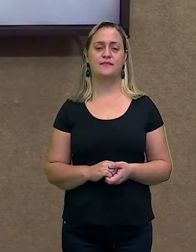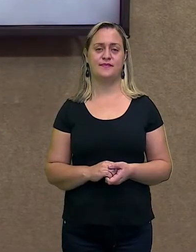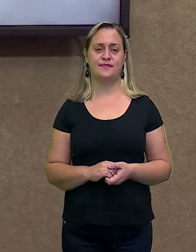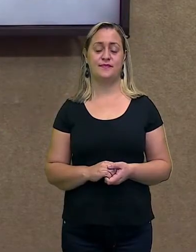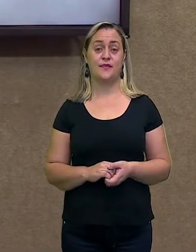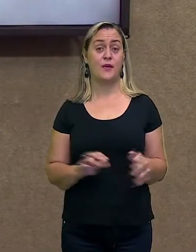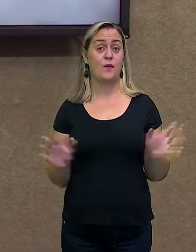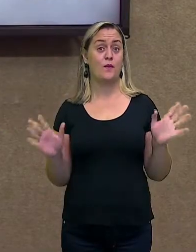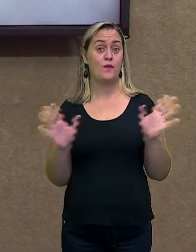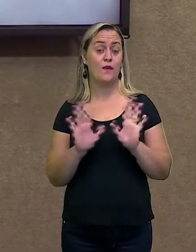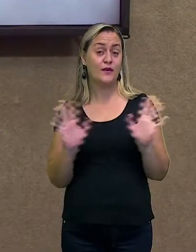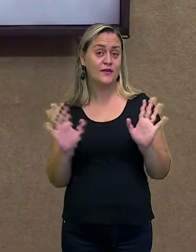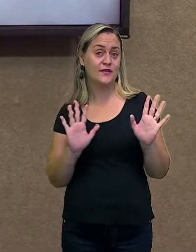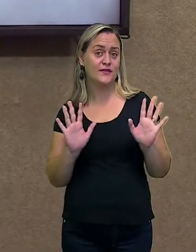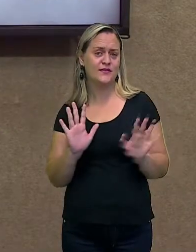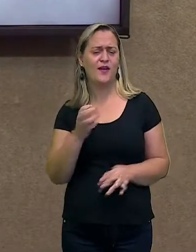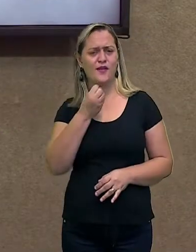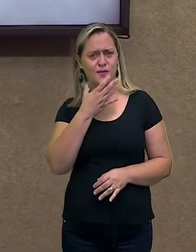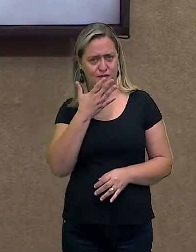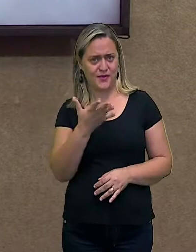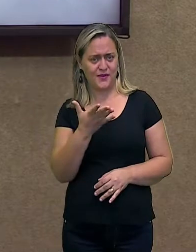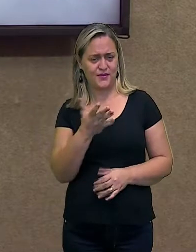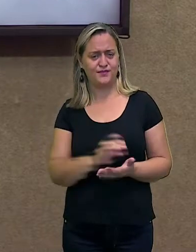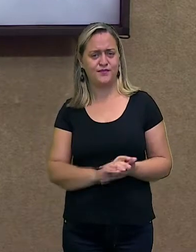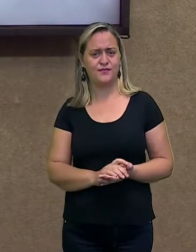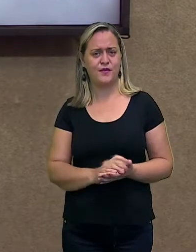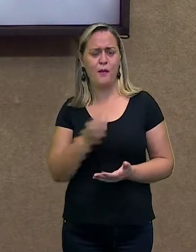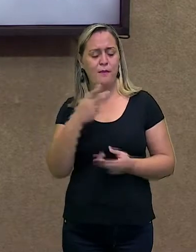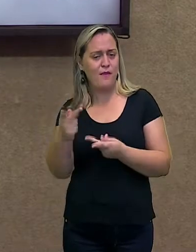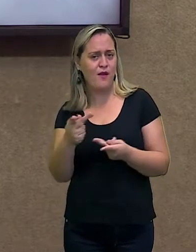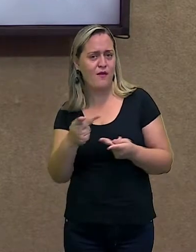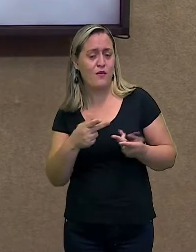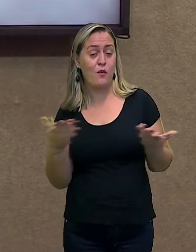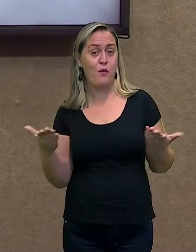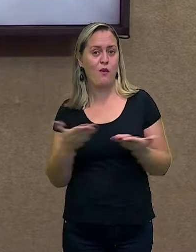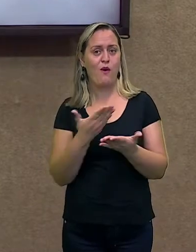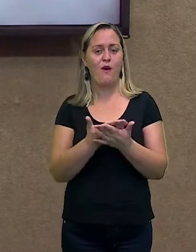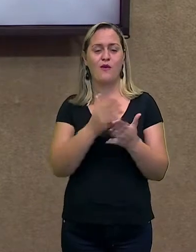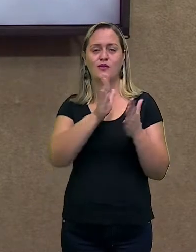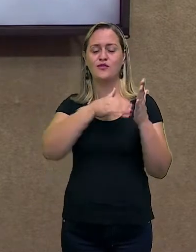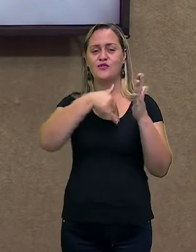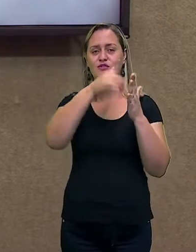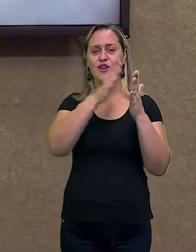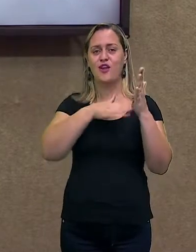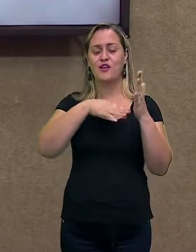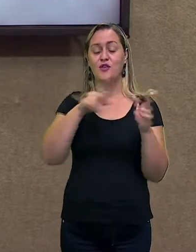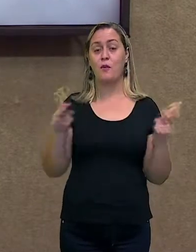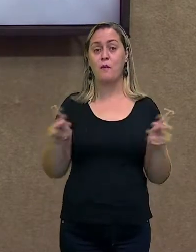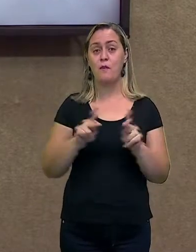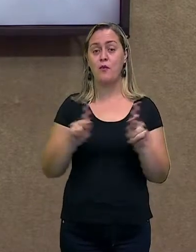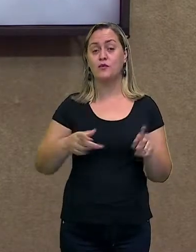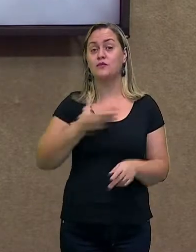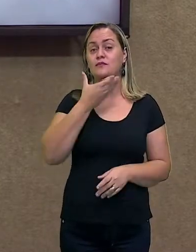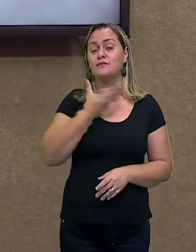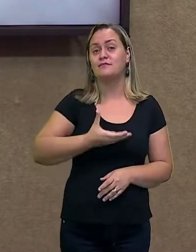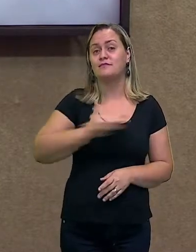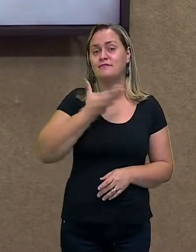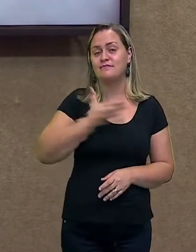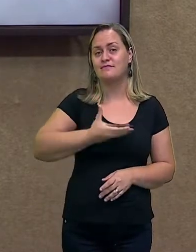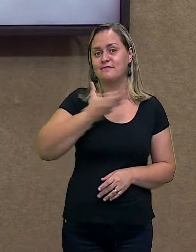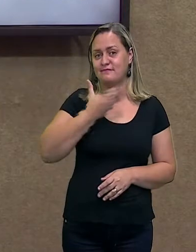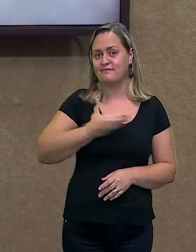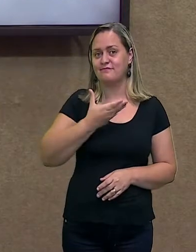Olá, tudo bem? Seja bem-vindo para a nossa aula de arte. Eu sou o professor Antônio e estarei guiando vocês por